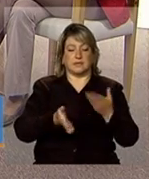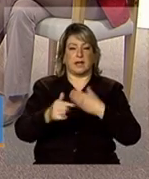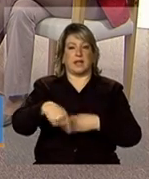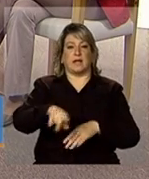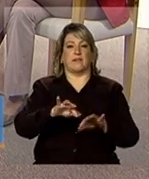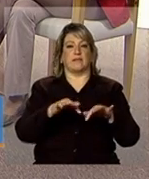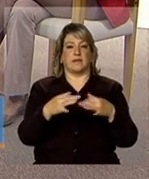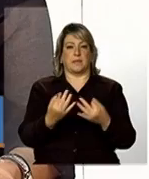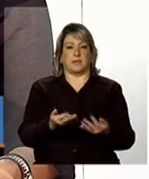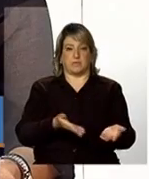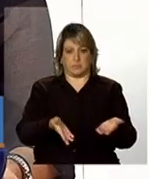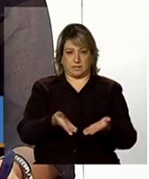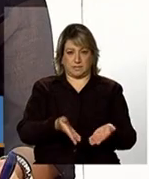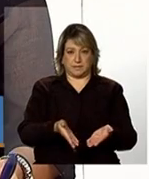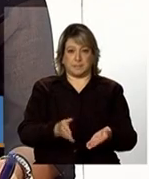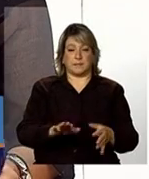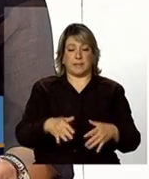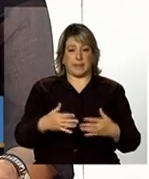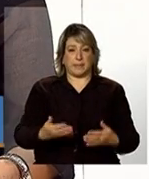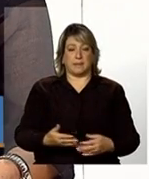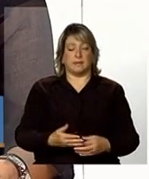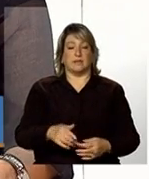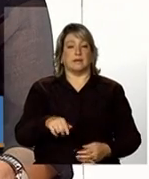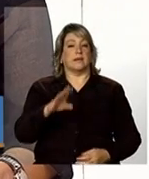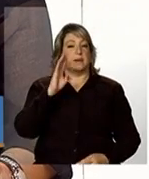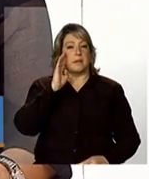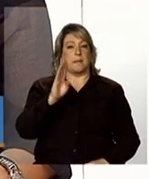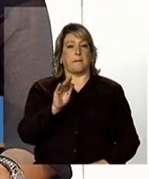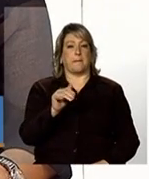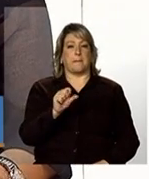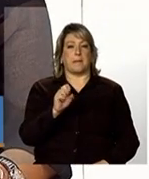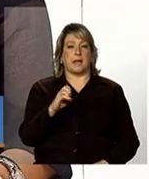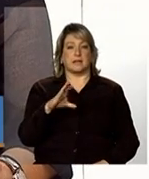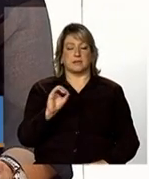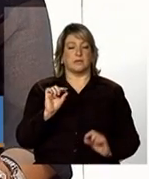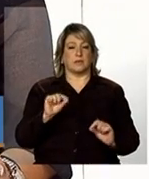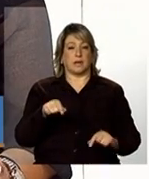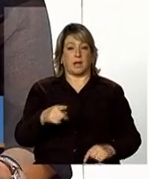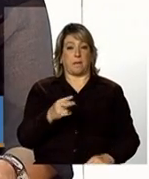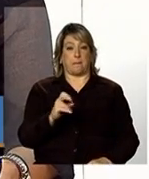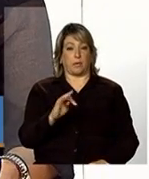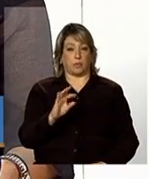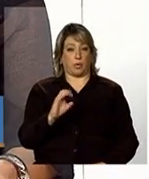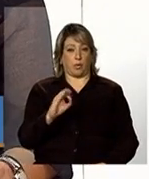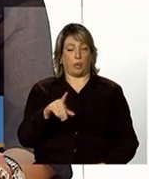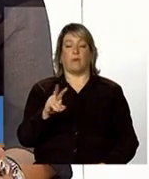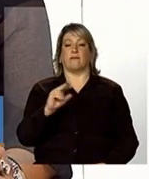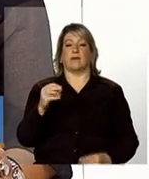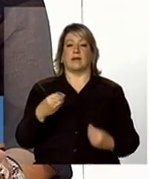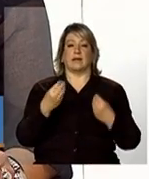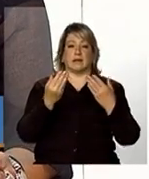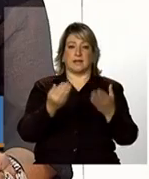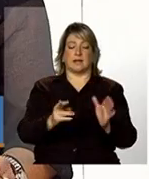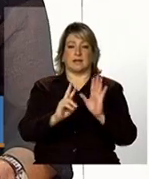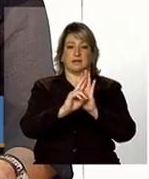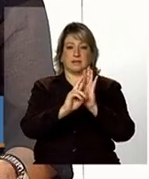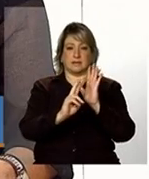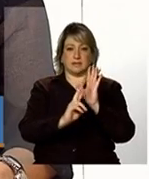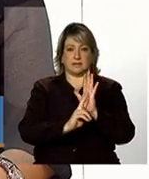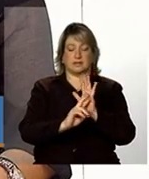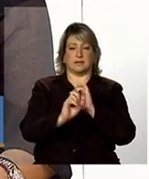então basicamente o protocolo vai dar diretrizes e orientações